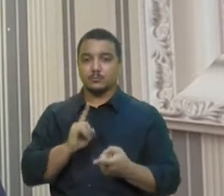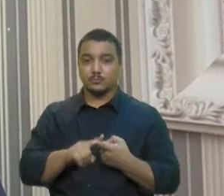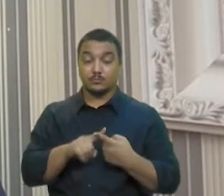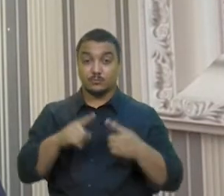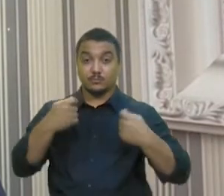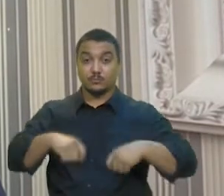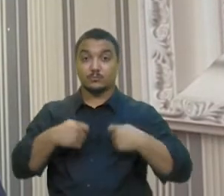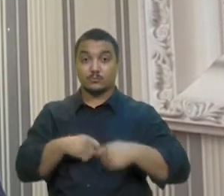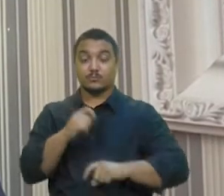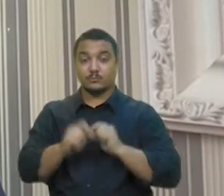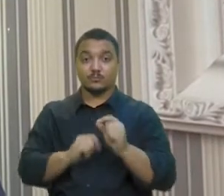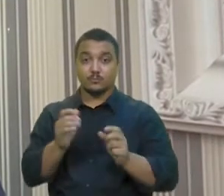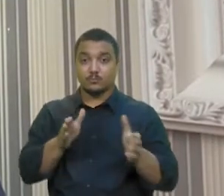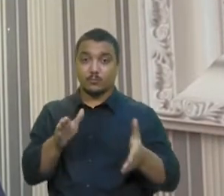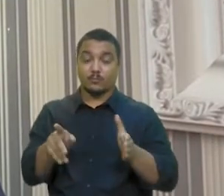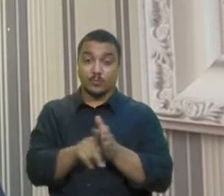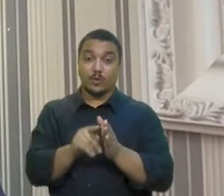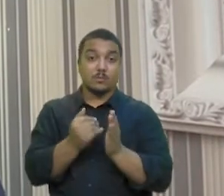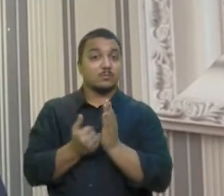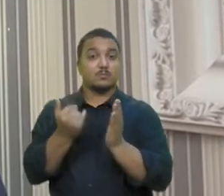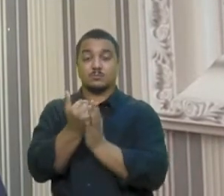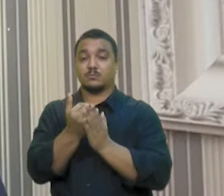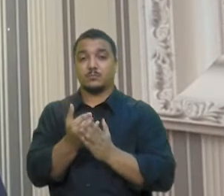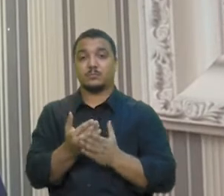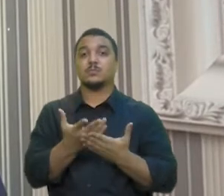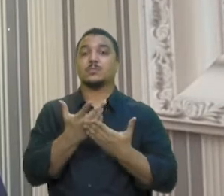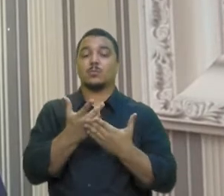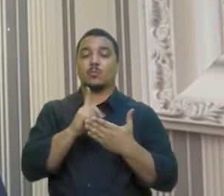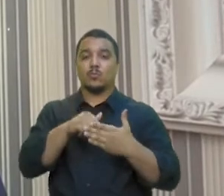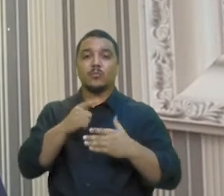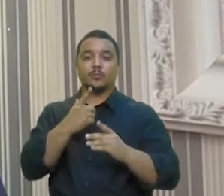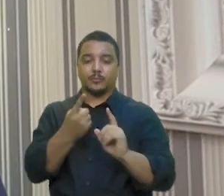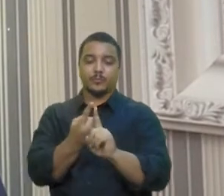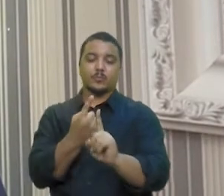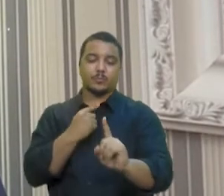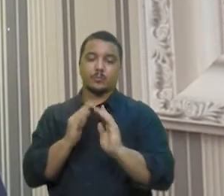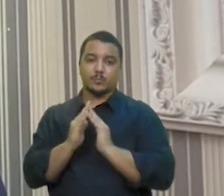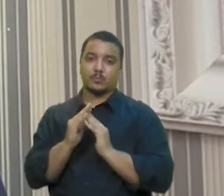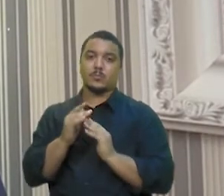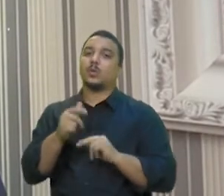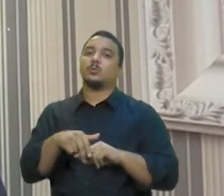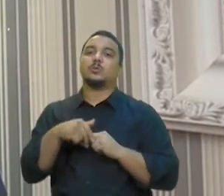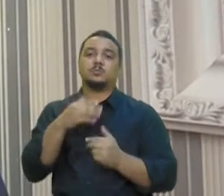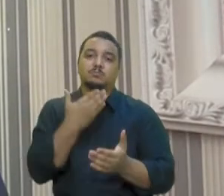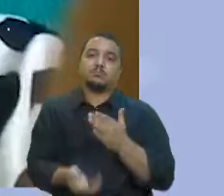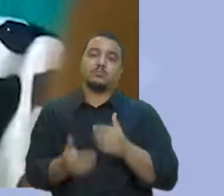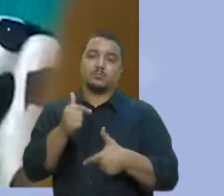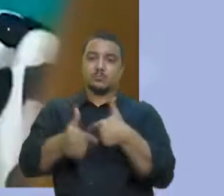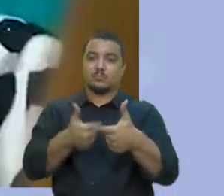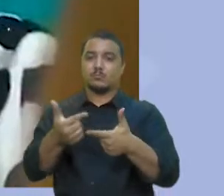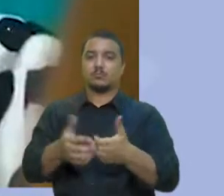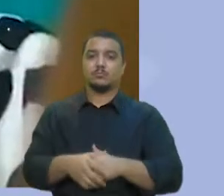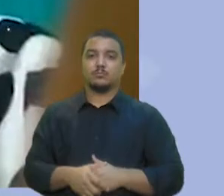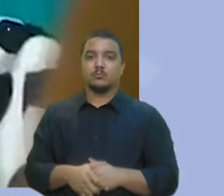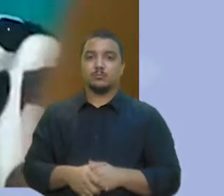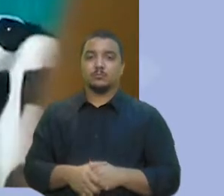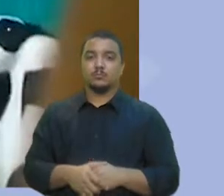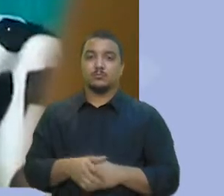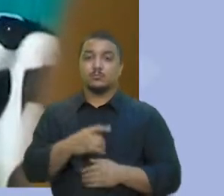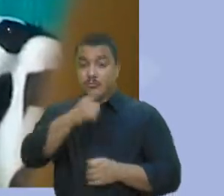dos períodos de maior isolamento social, essas trabalhadoras ficaram sem ter aí como trabalhar. A gerente de agência de